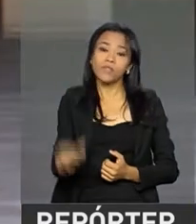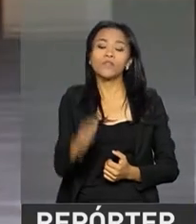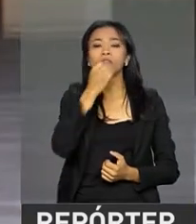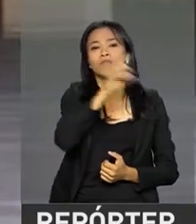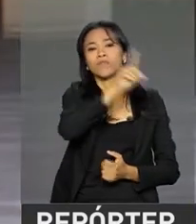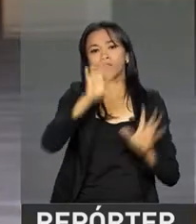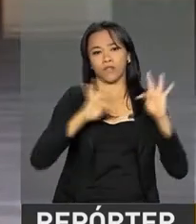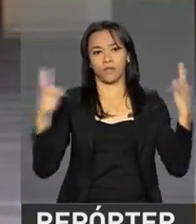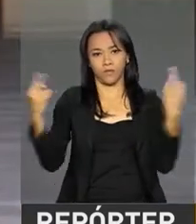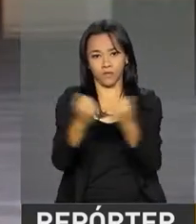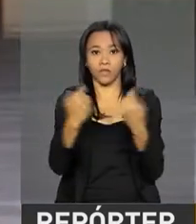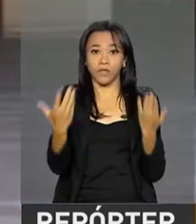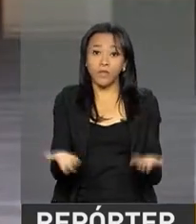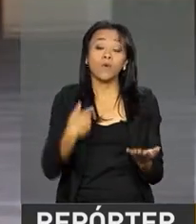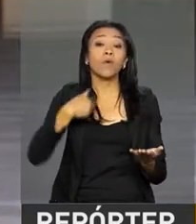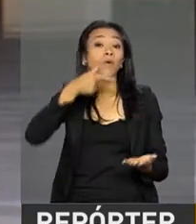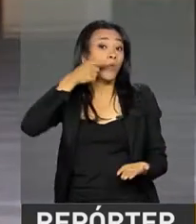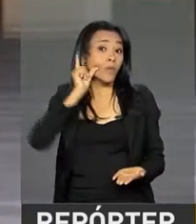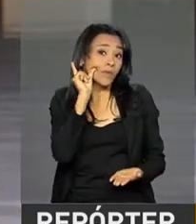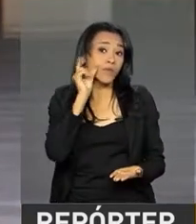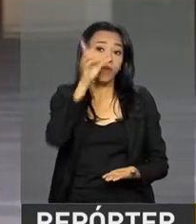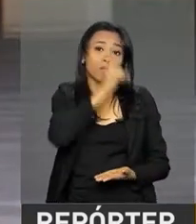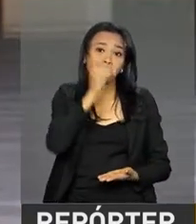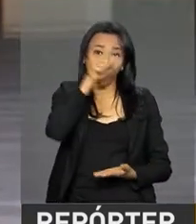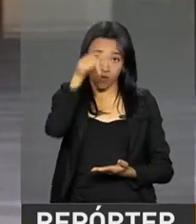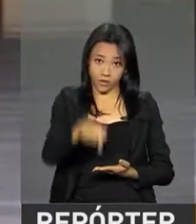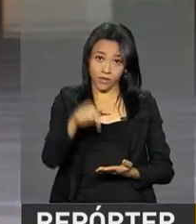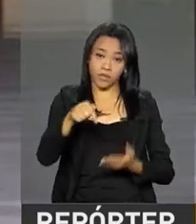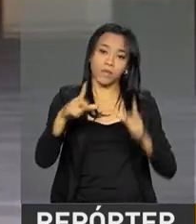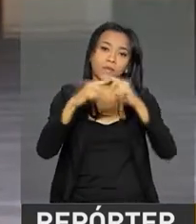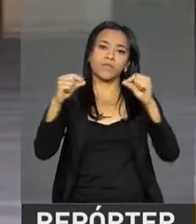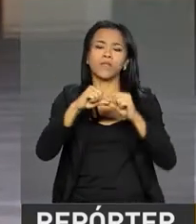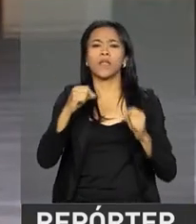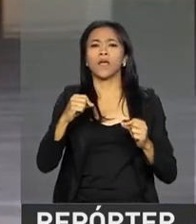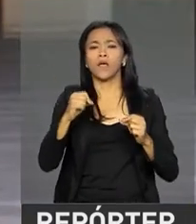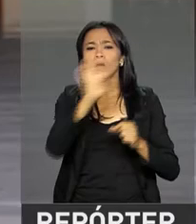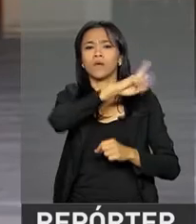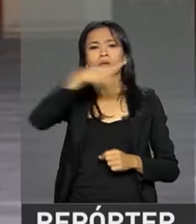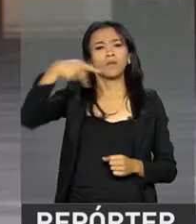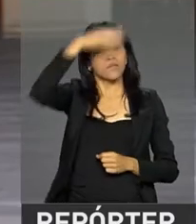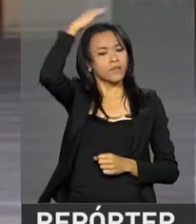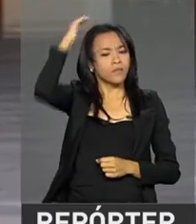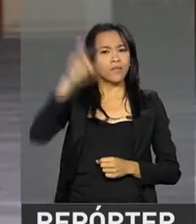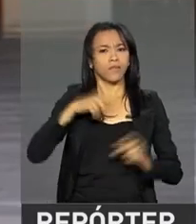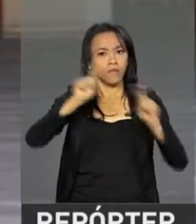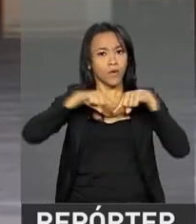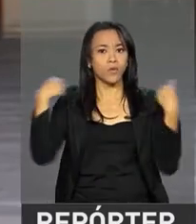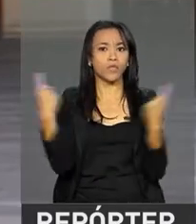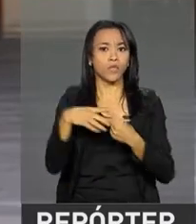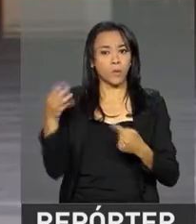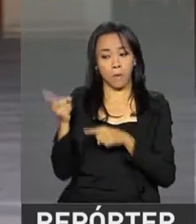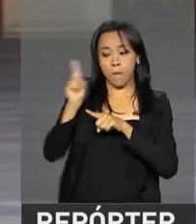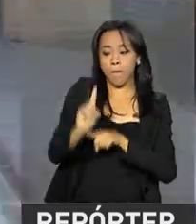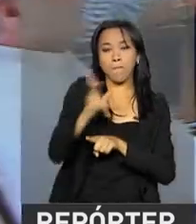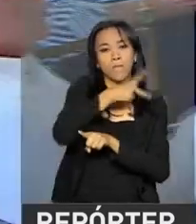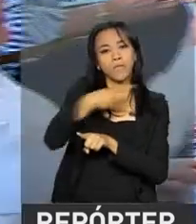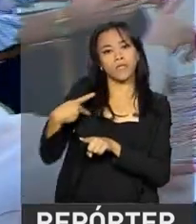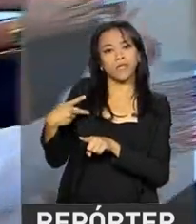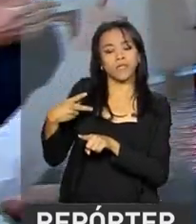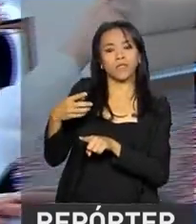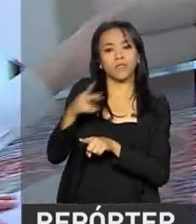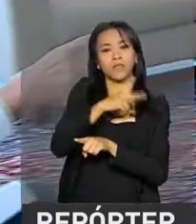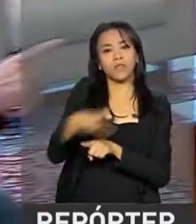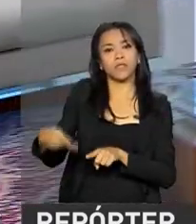a todos. Olha só, ontem, domingo, aqui em Brasília, o presidente Michel Teve se reuniu com os presidentes da Câmara dos Deputados,